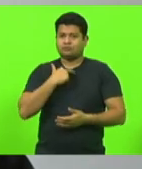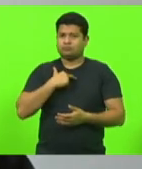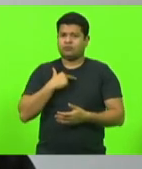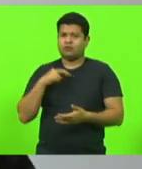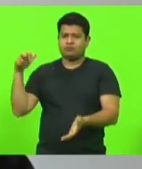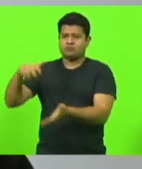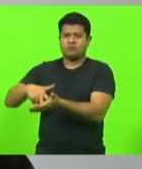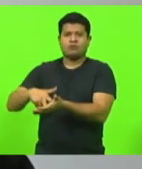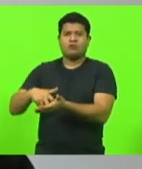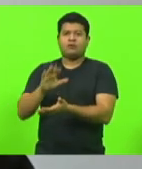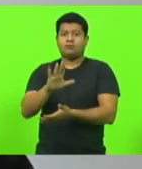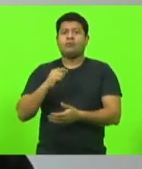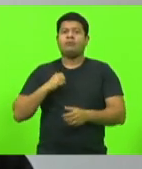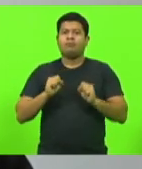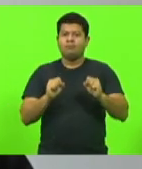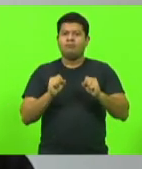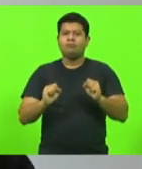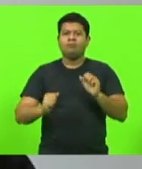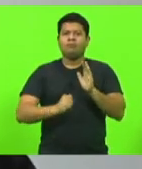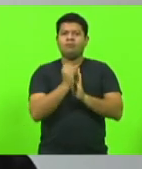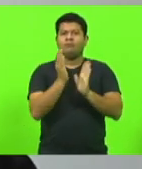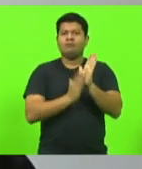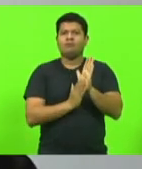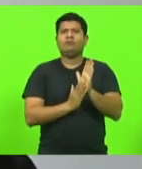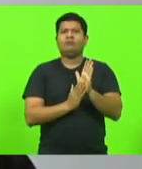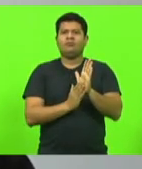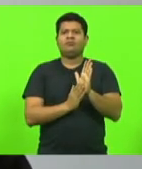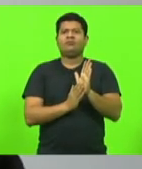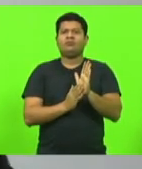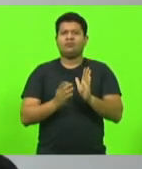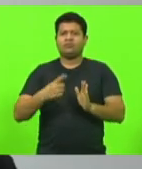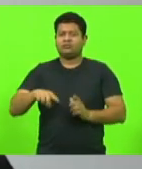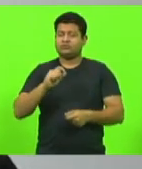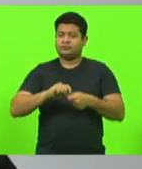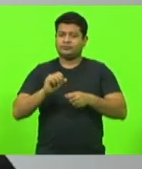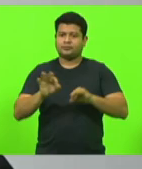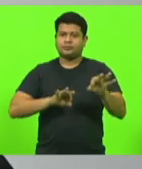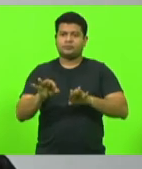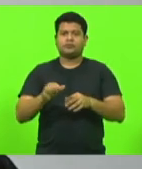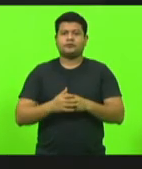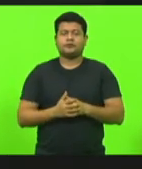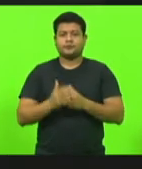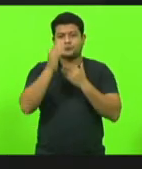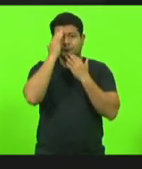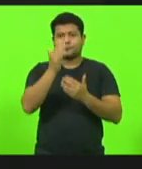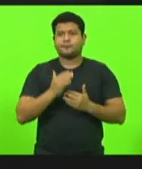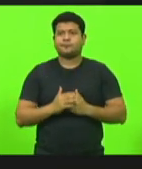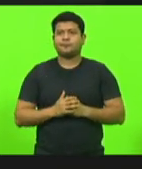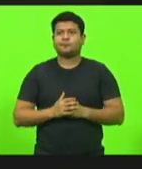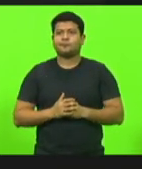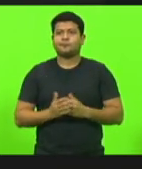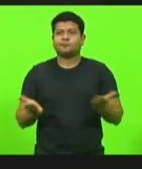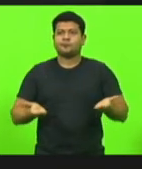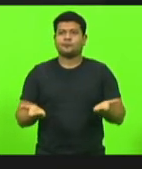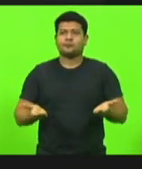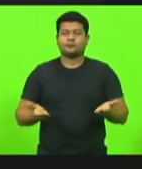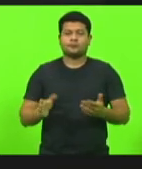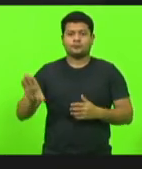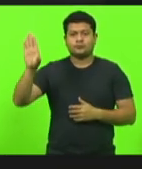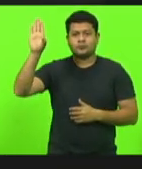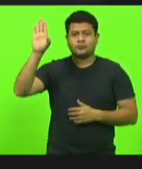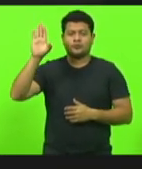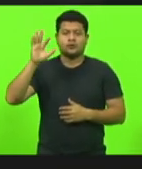mas eu posso multar, vamos fazer multa para multa, é isso que nós fizemos. Obrigado. Seja uma parte, deputado Frigo.